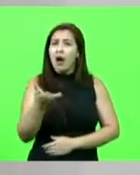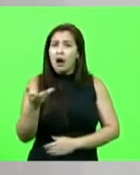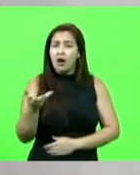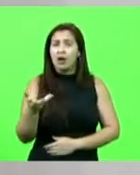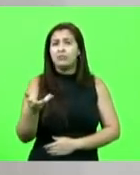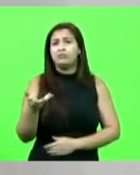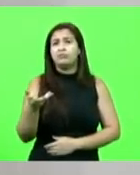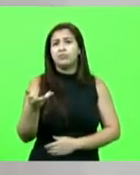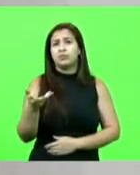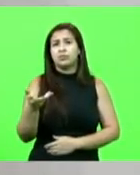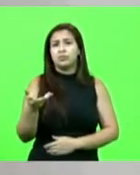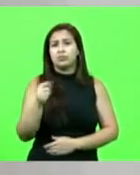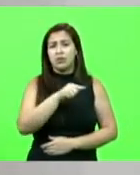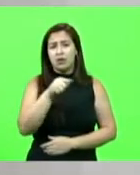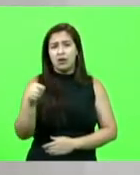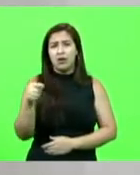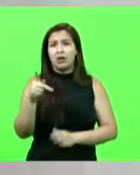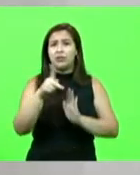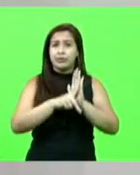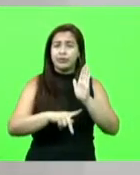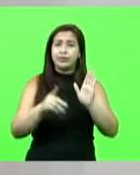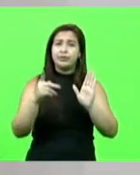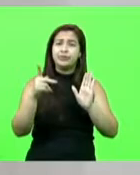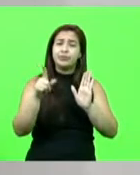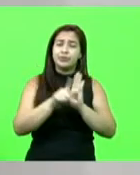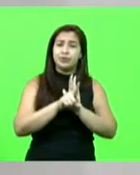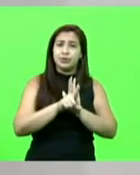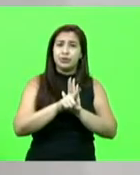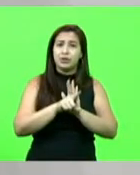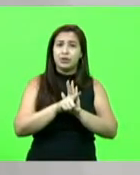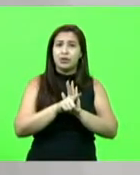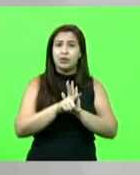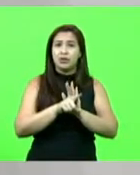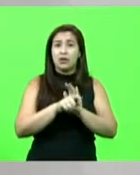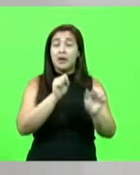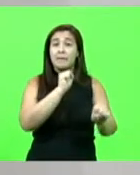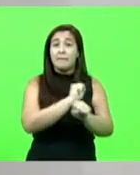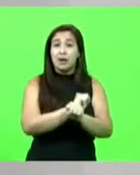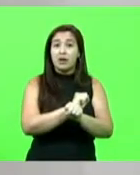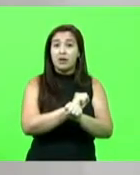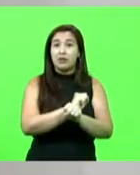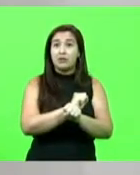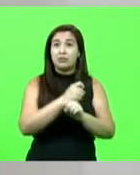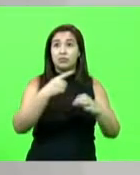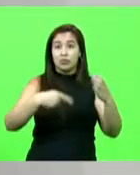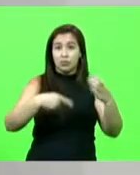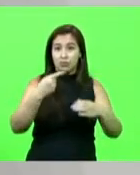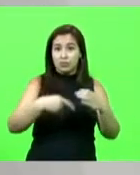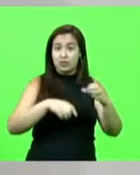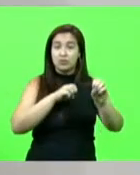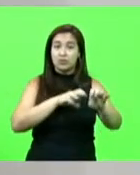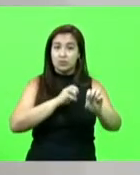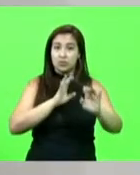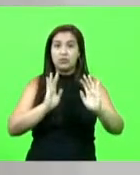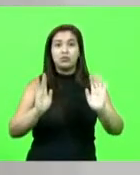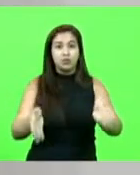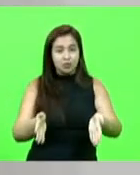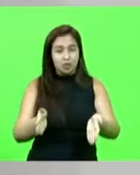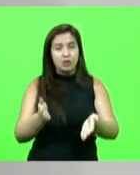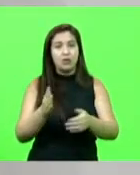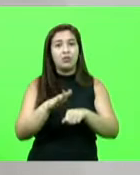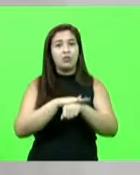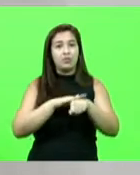desobstruam o projeto das comissões. O projeto está na Comissão de Educação no momento, já conversamos com o deputado que pediu vista,